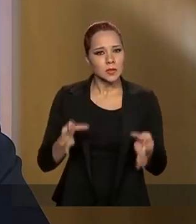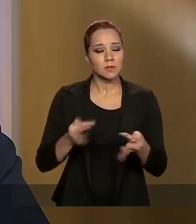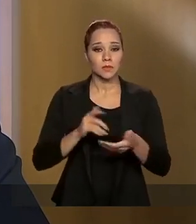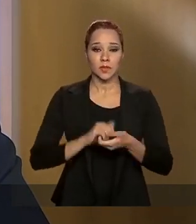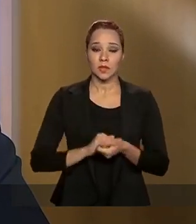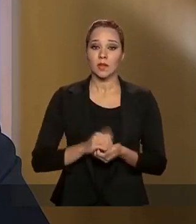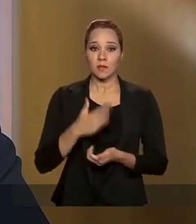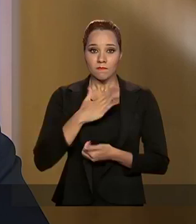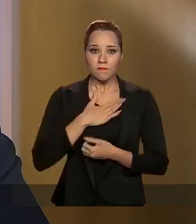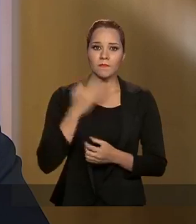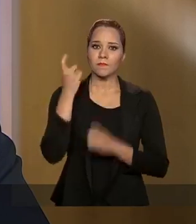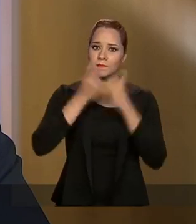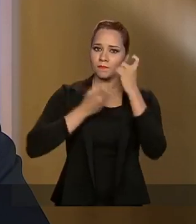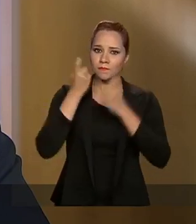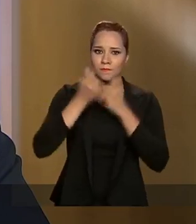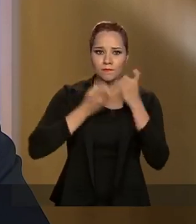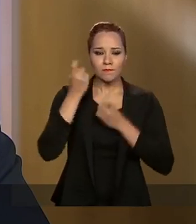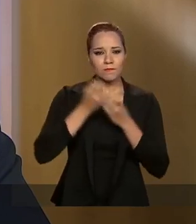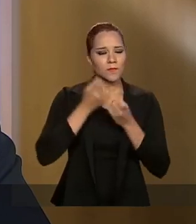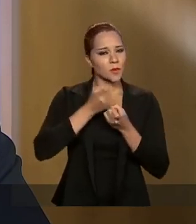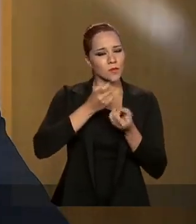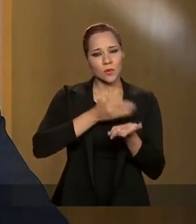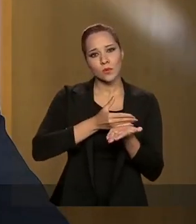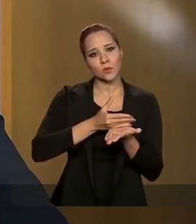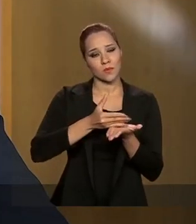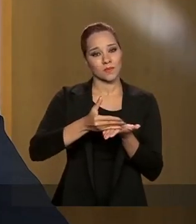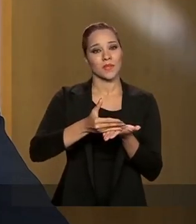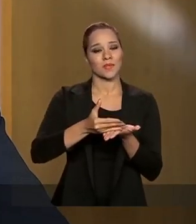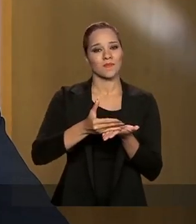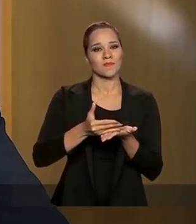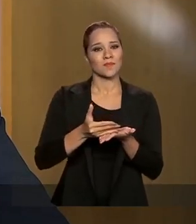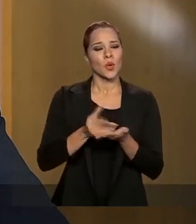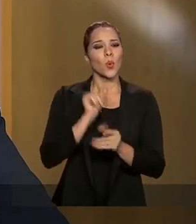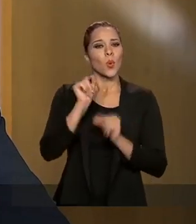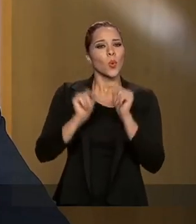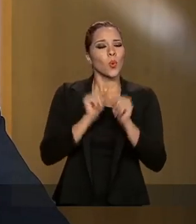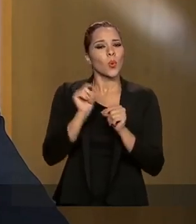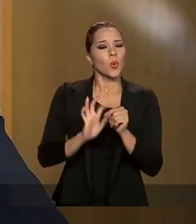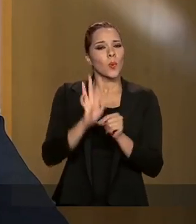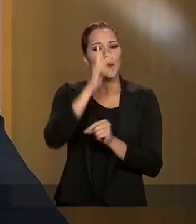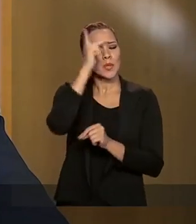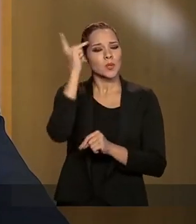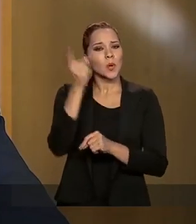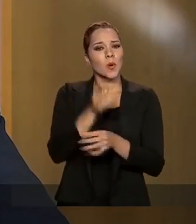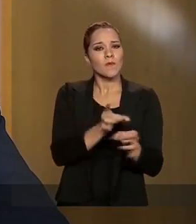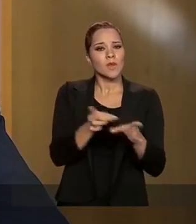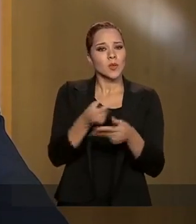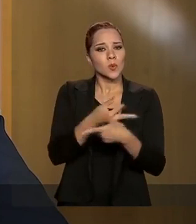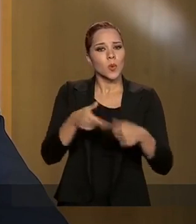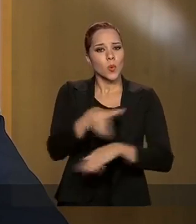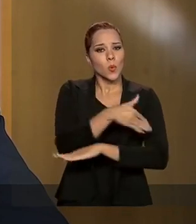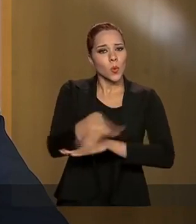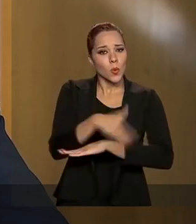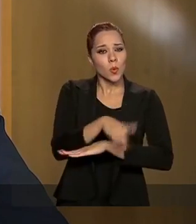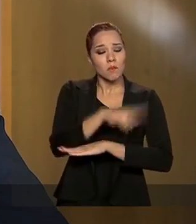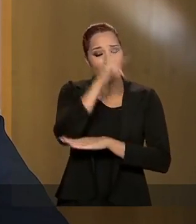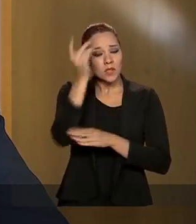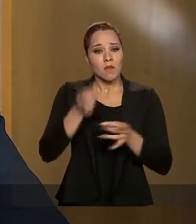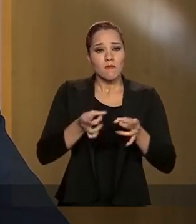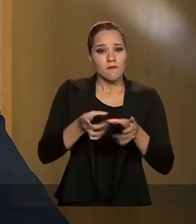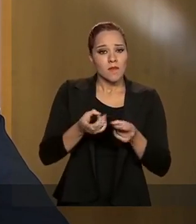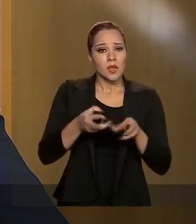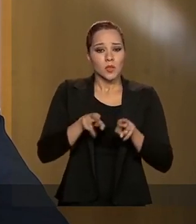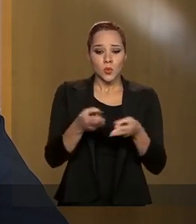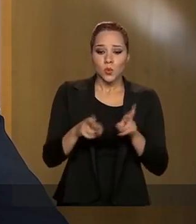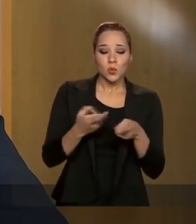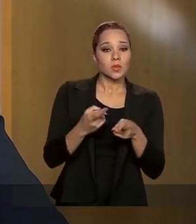tem sido a minha preocupação desde o princípio. O que será do camelô, do ambulante, do vendedor de churrasquinho,